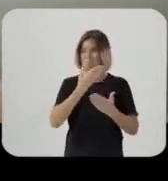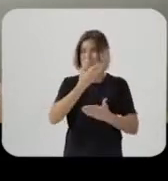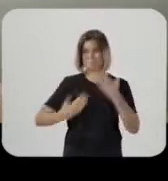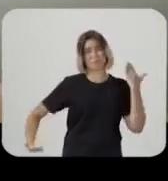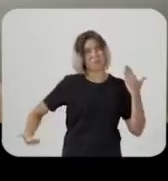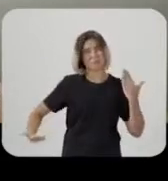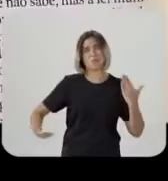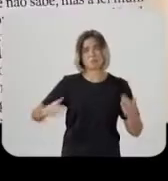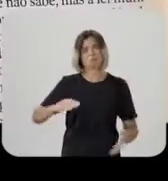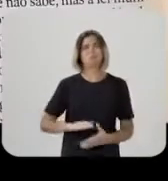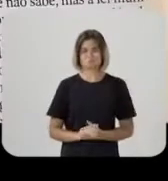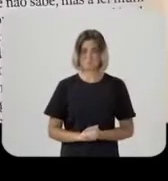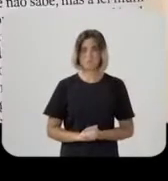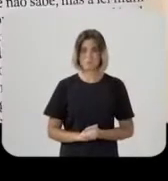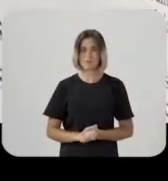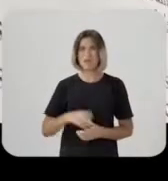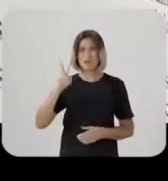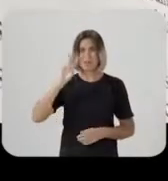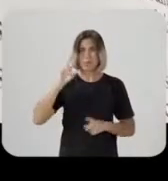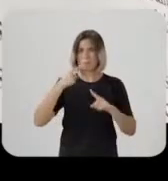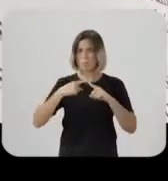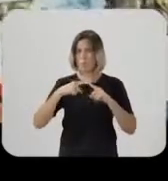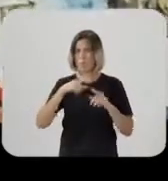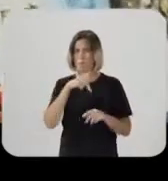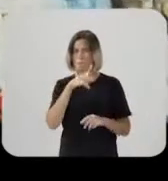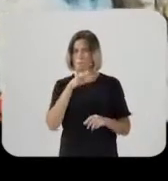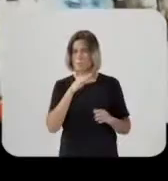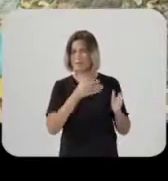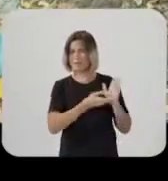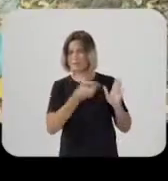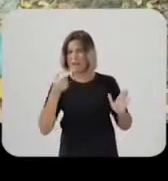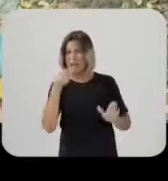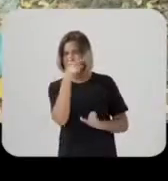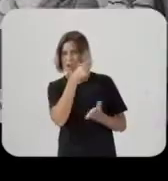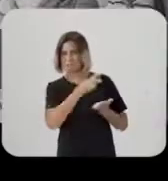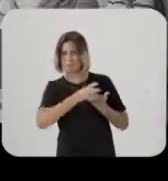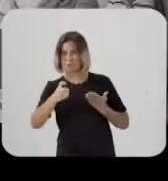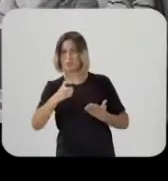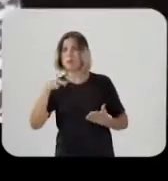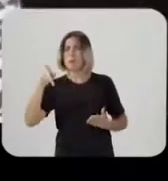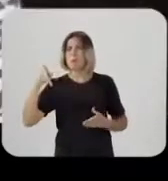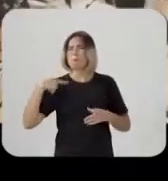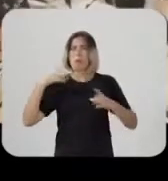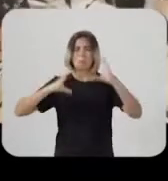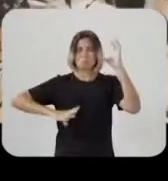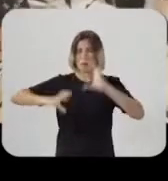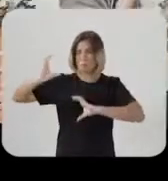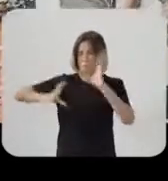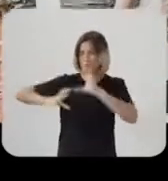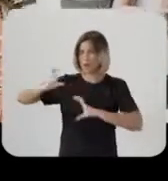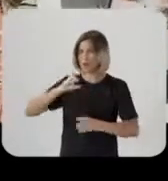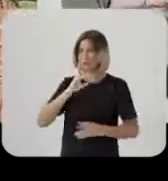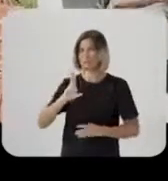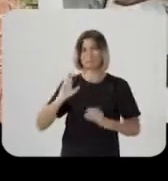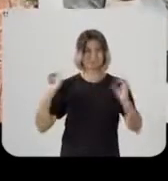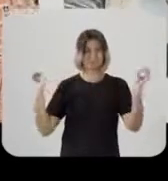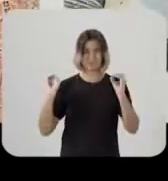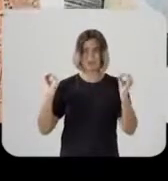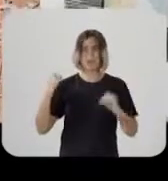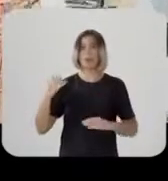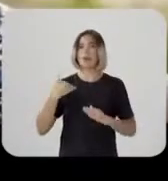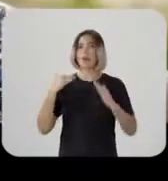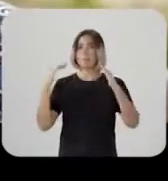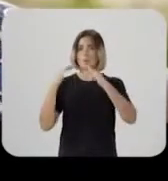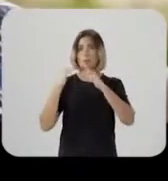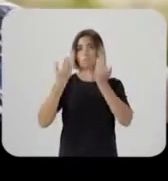desacreditaram do Deus. Você deve lembrar por que o Recife tirou o PT da prefeitura. Era muita briga e pouco resultado. A